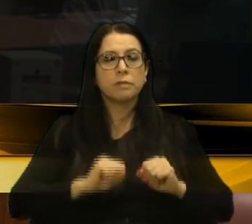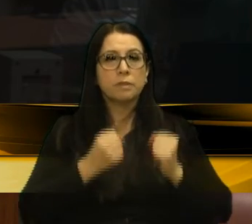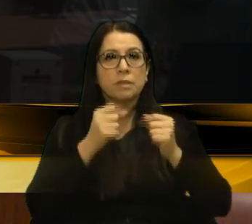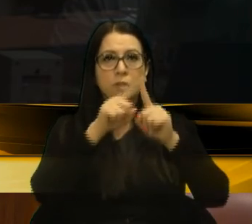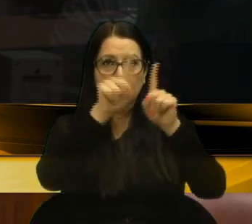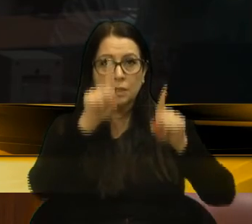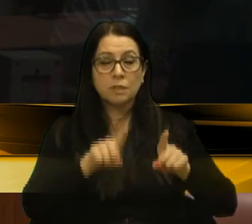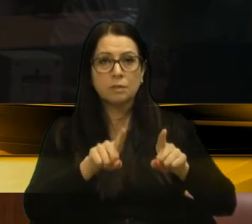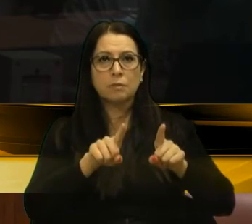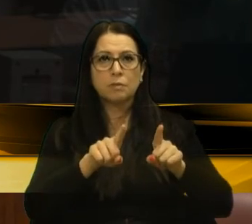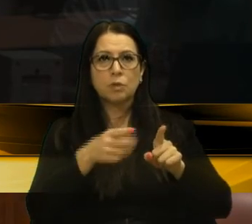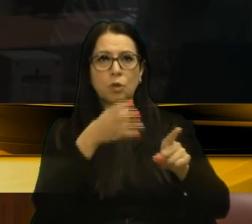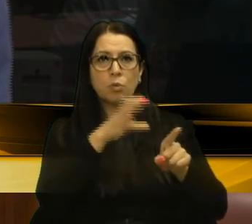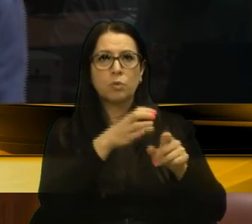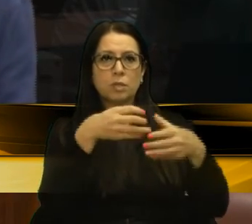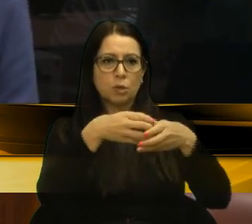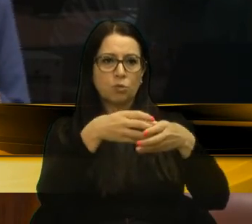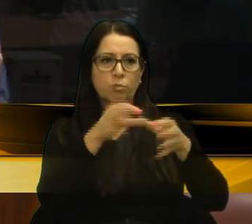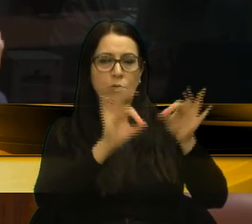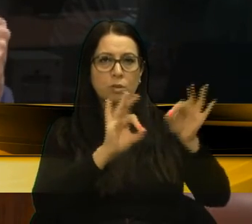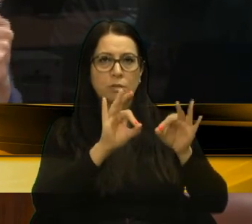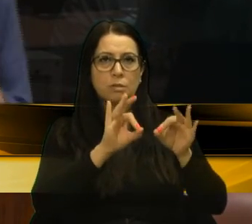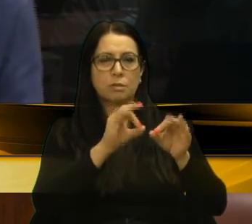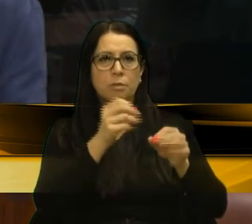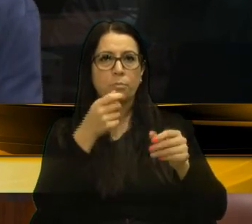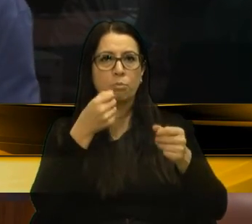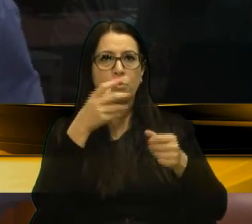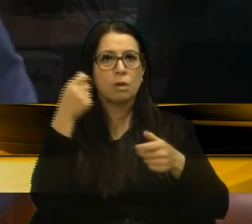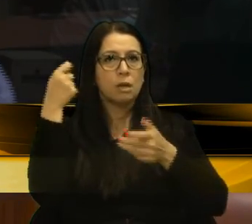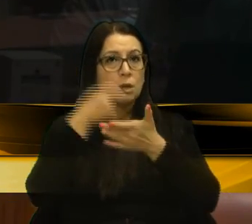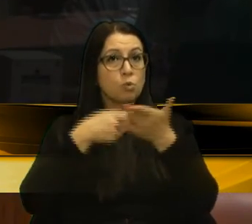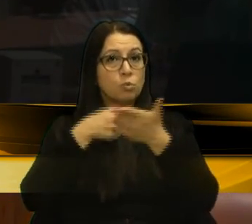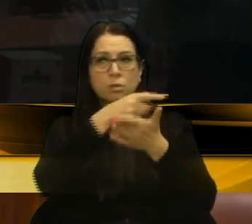servidores e contra esse pacote. Uma boa luta a todos vocês.